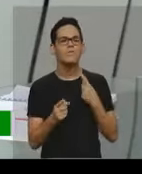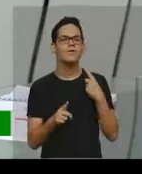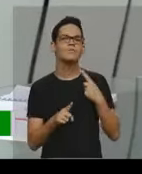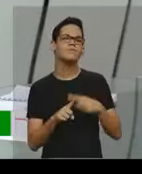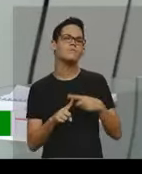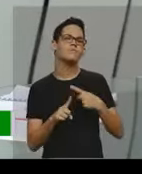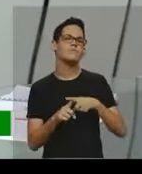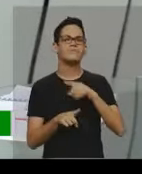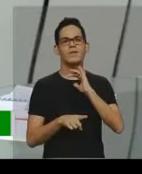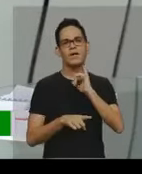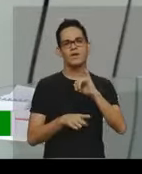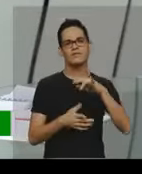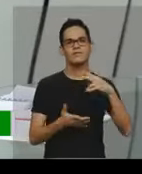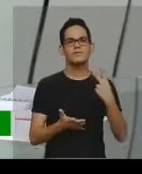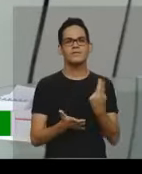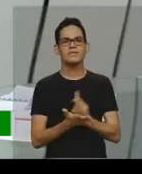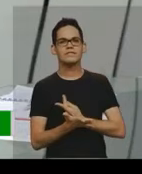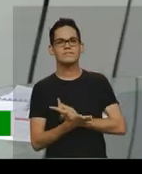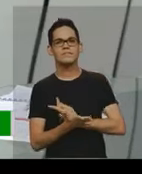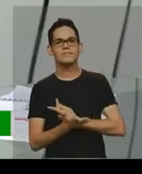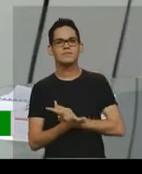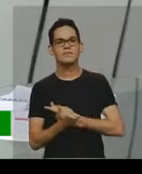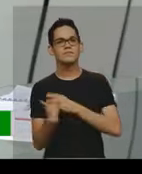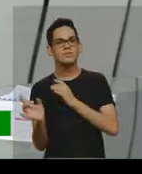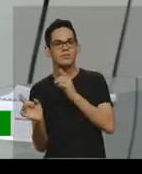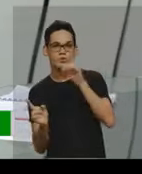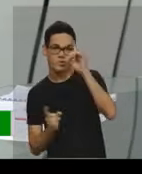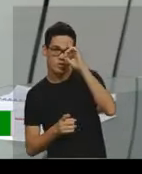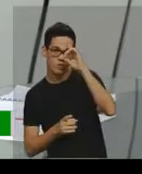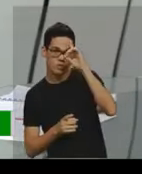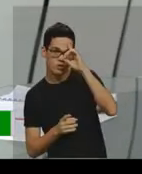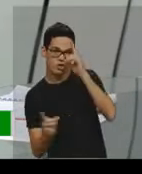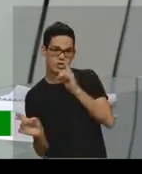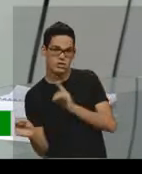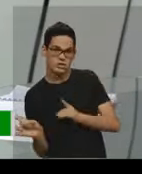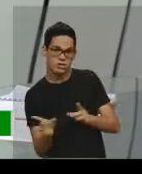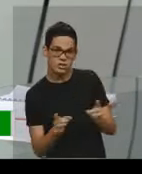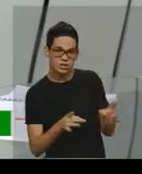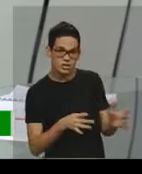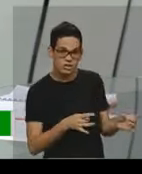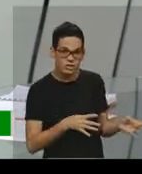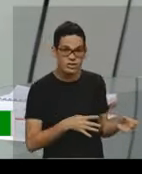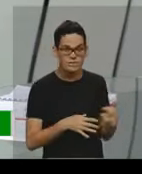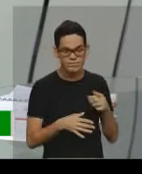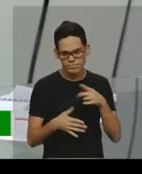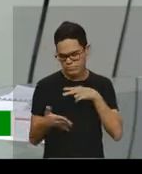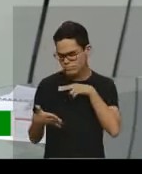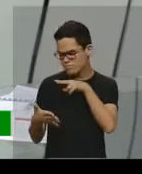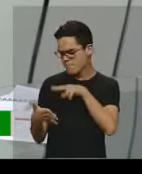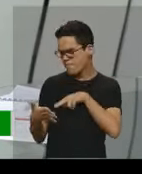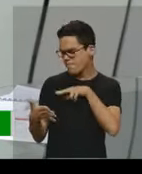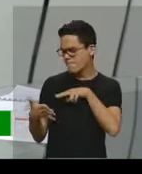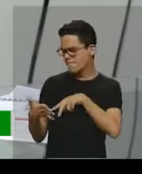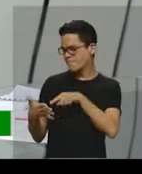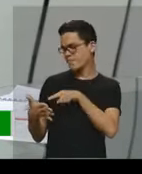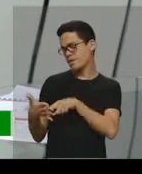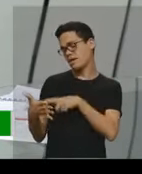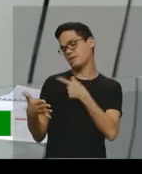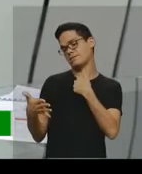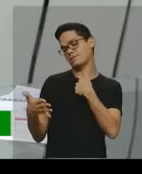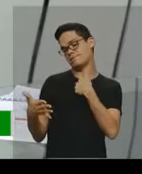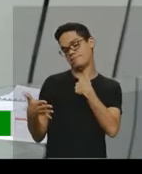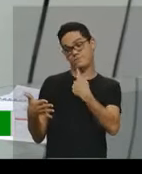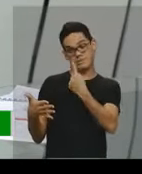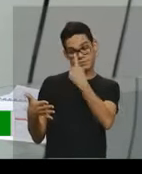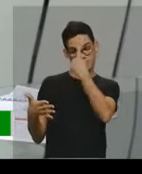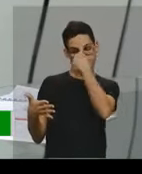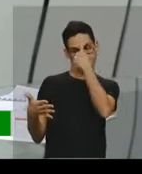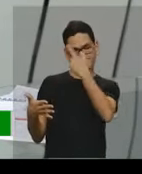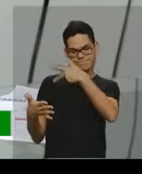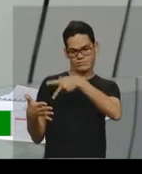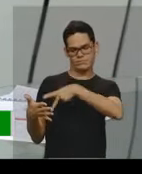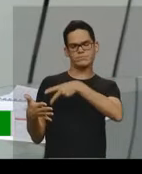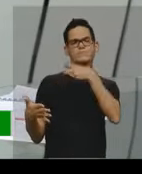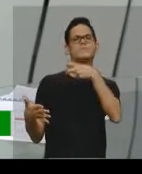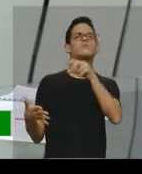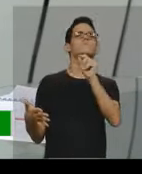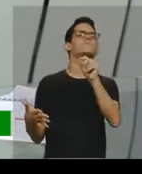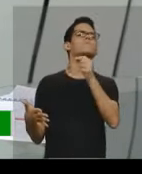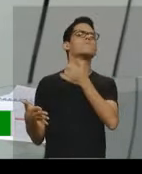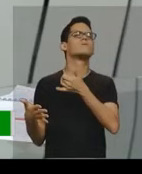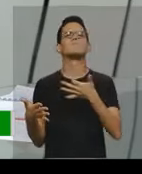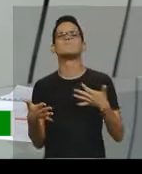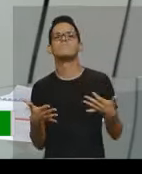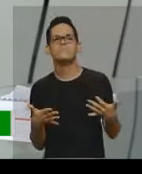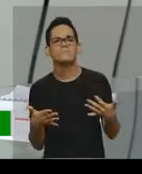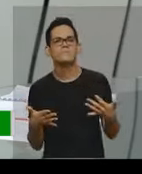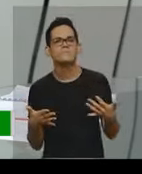um acontecimento do cotidiano, né, então você lê e para você, você precisa de interpretar, né, o que ele quis dizer,